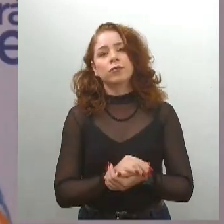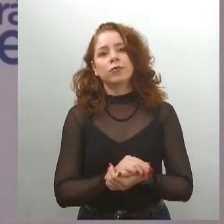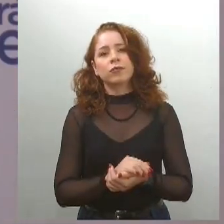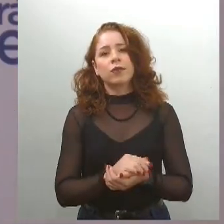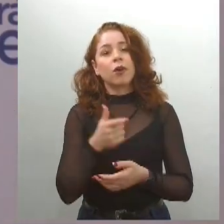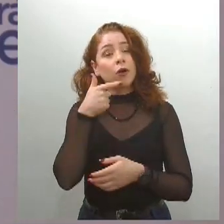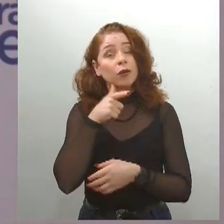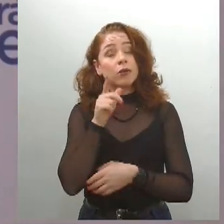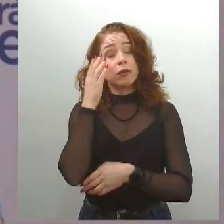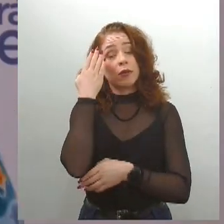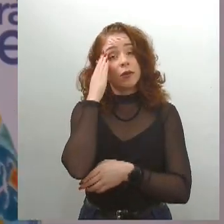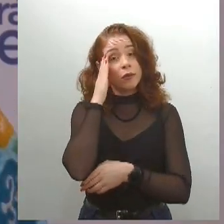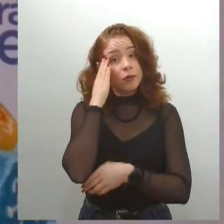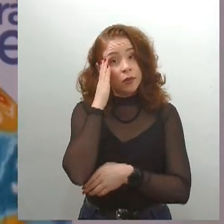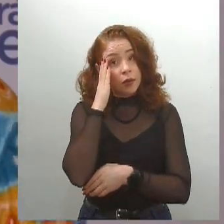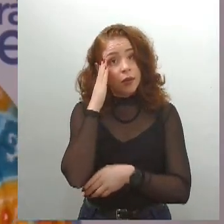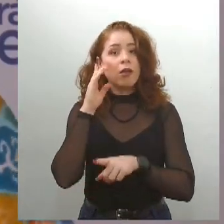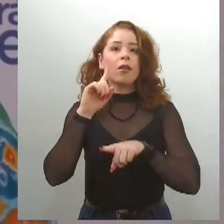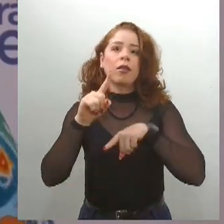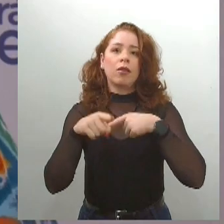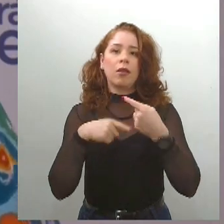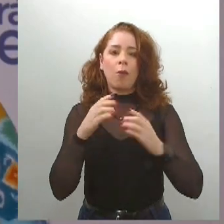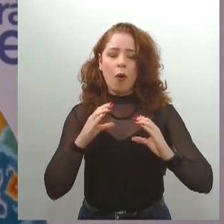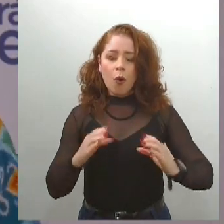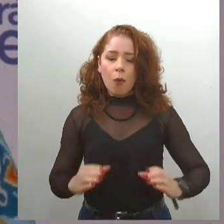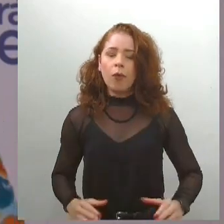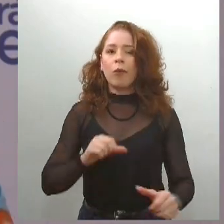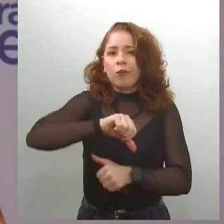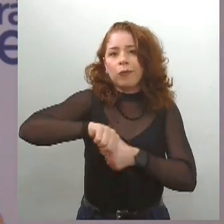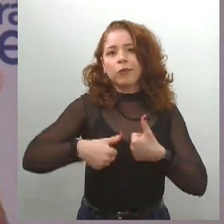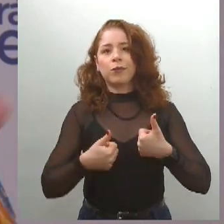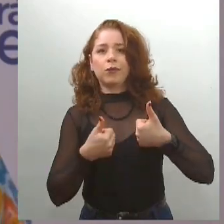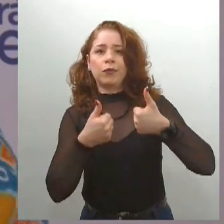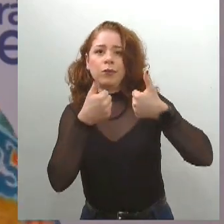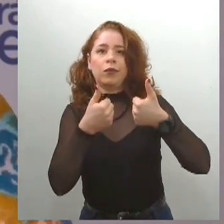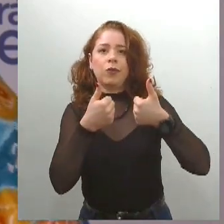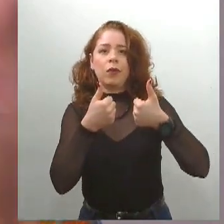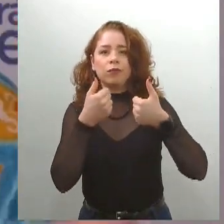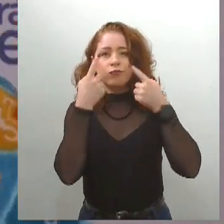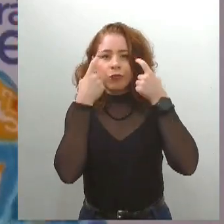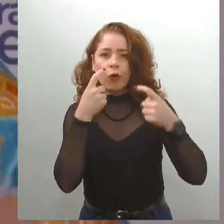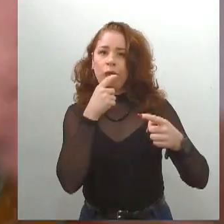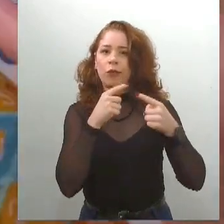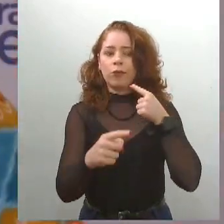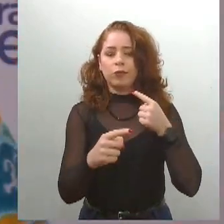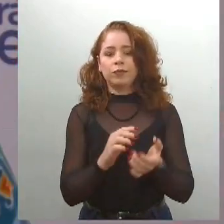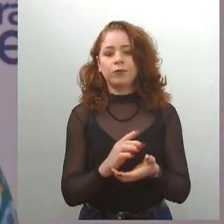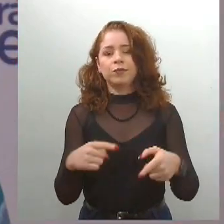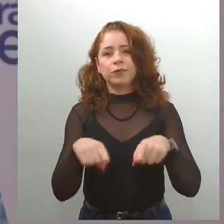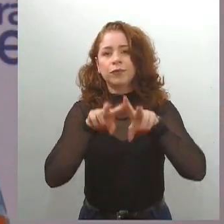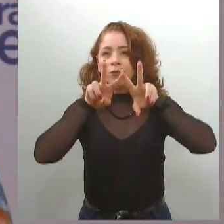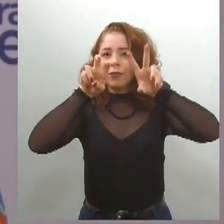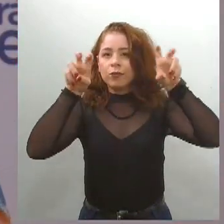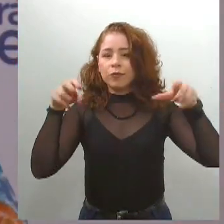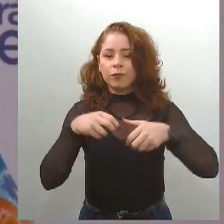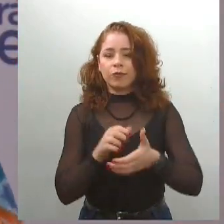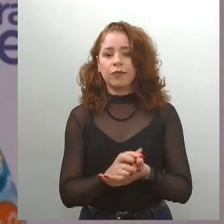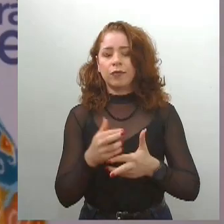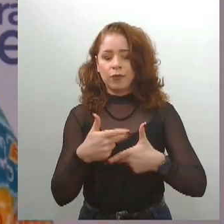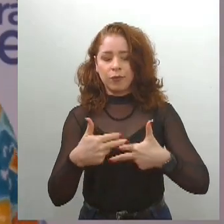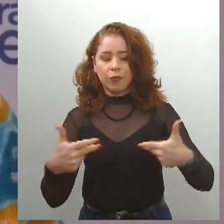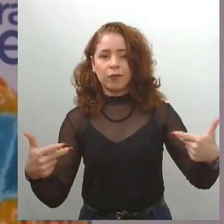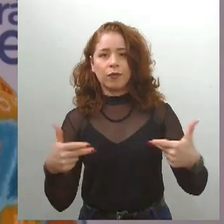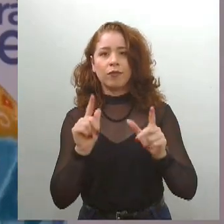nesses comportamentos que geram violência. E o tema, né, da Parada vai ter a ver com a diversidade das famílias, né,